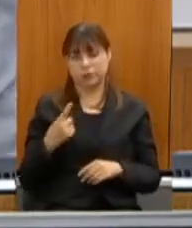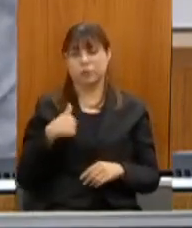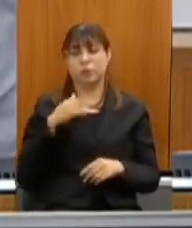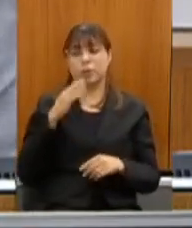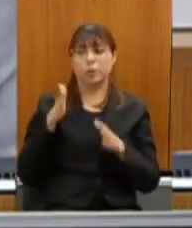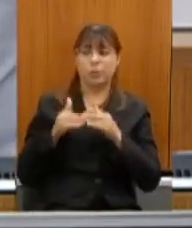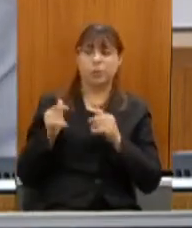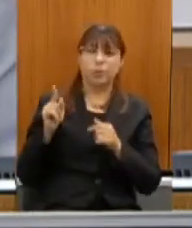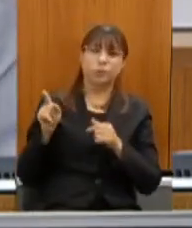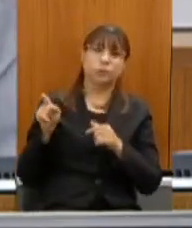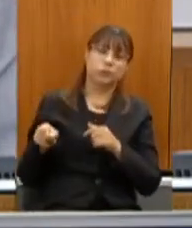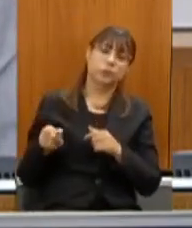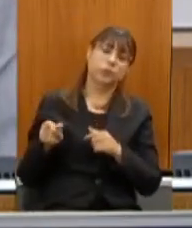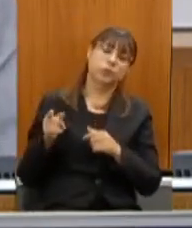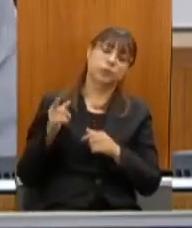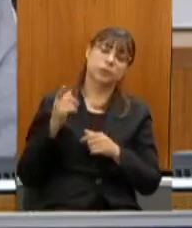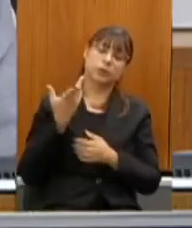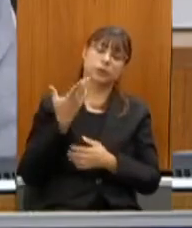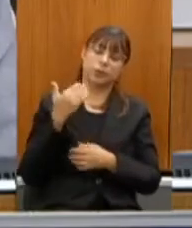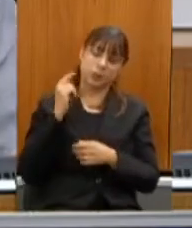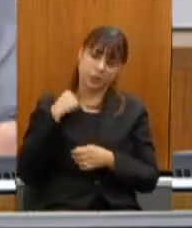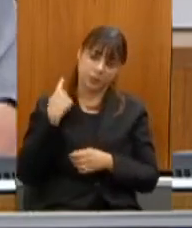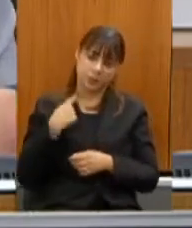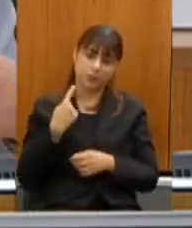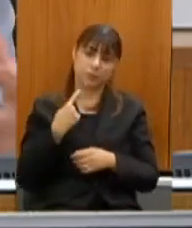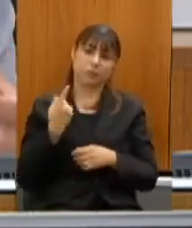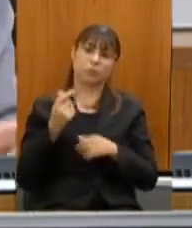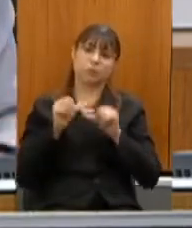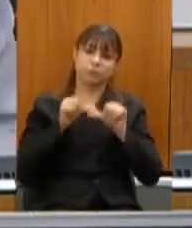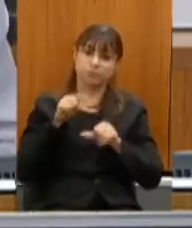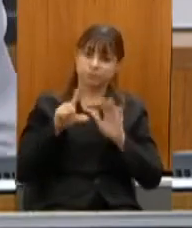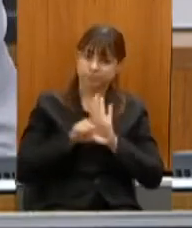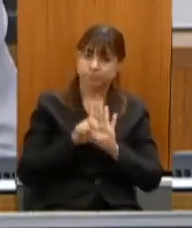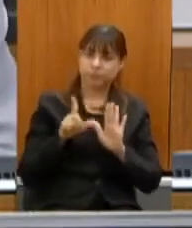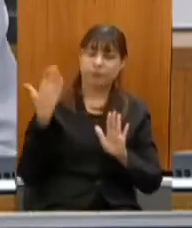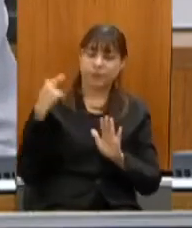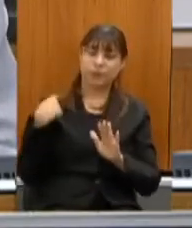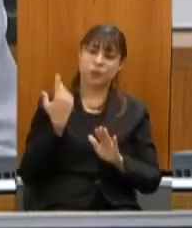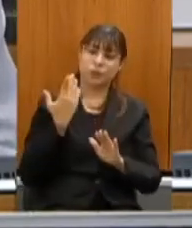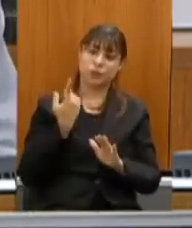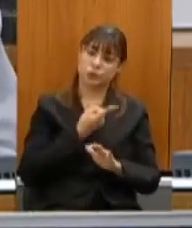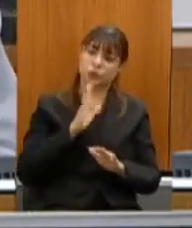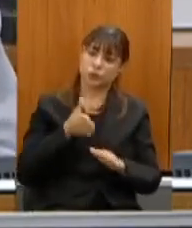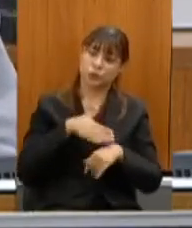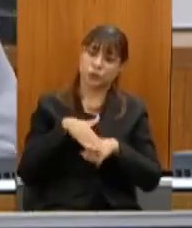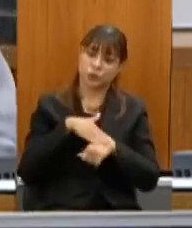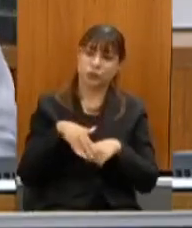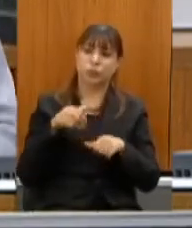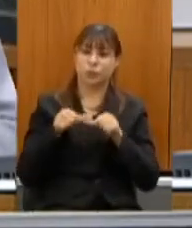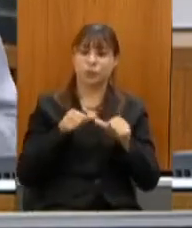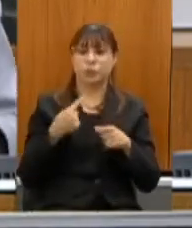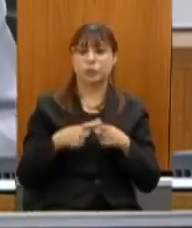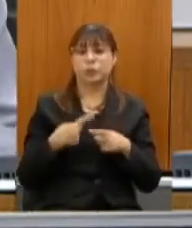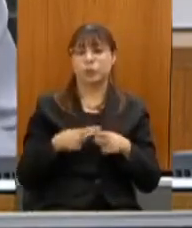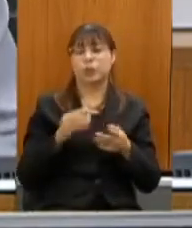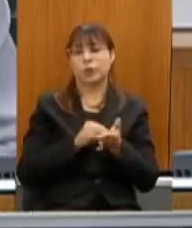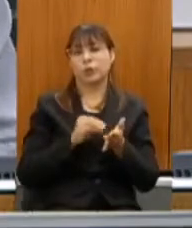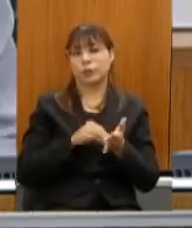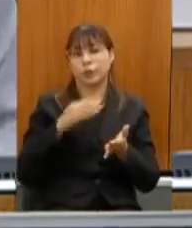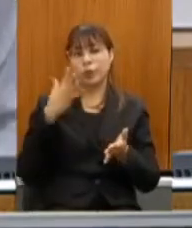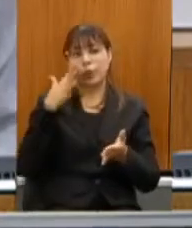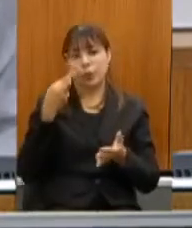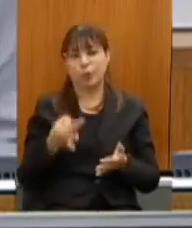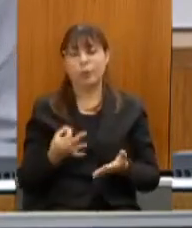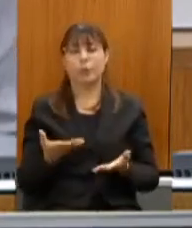essa lei sei que o senhor já está já falamos sobre isso para mudar porque é um desentendimento muito